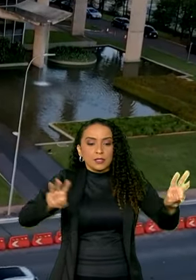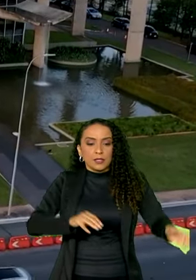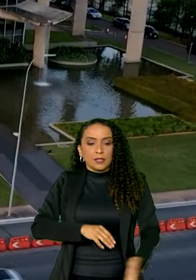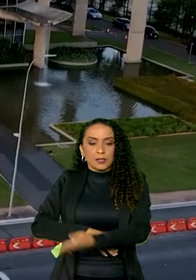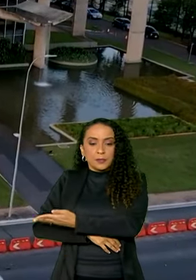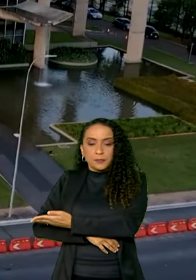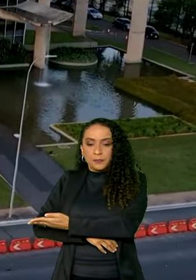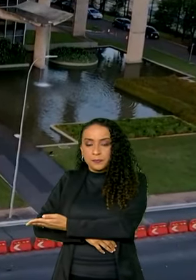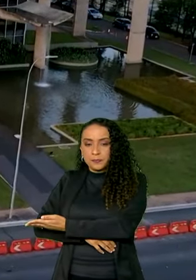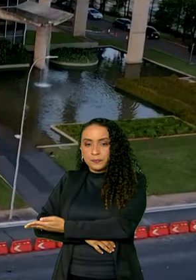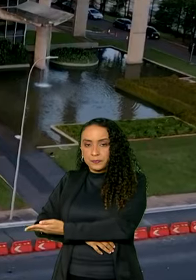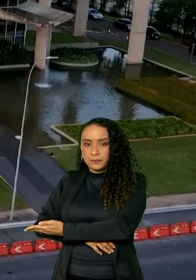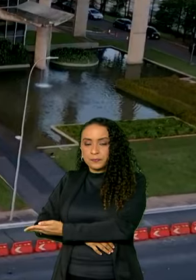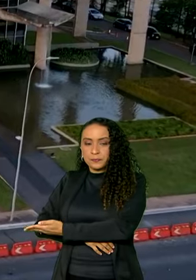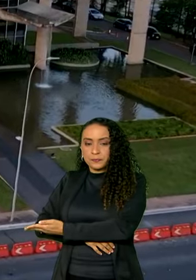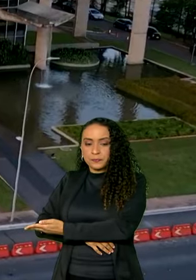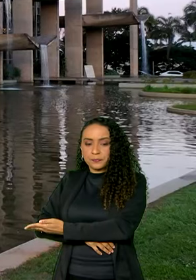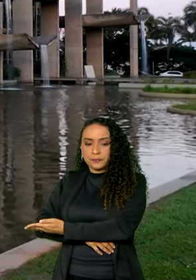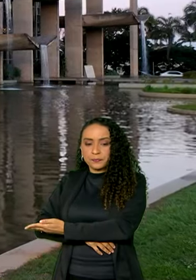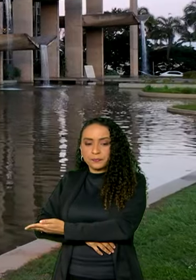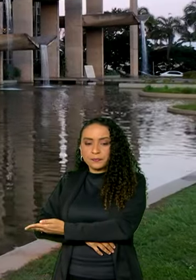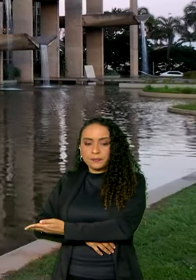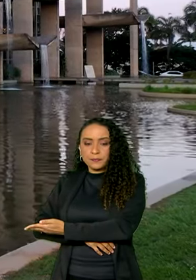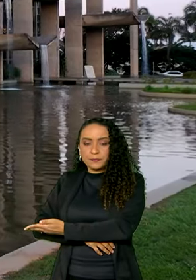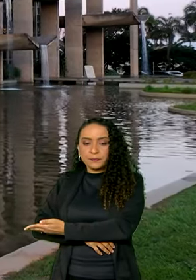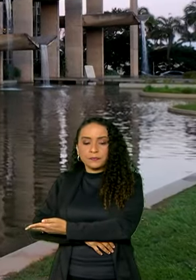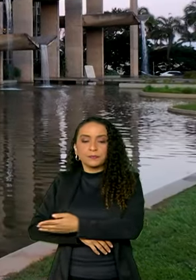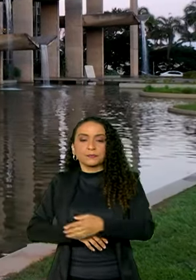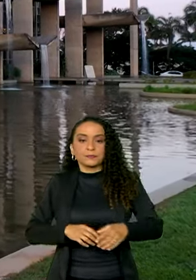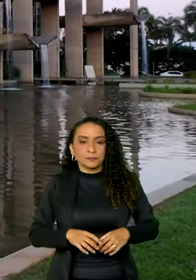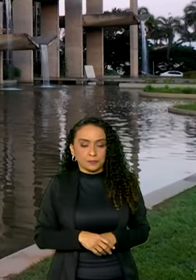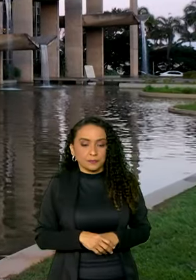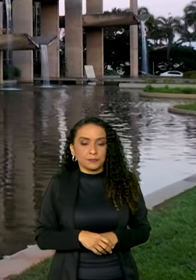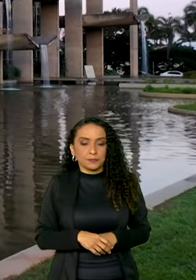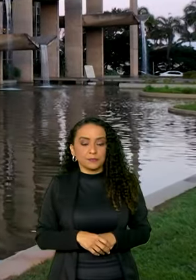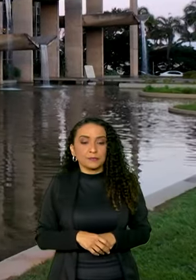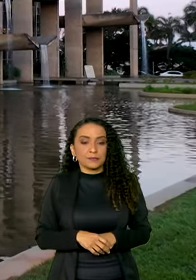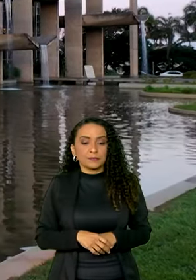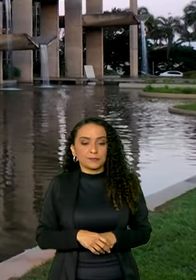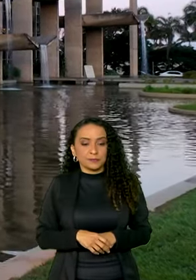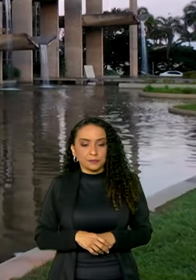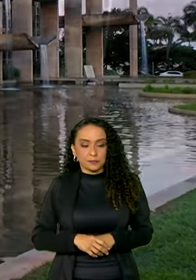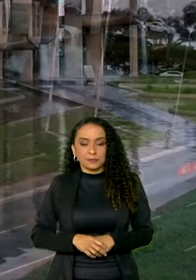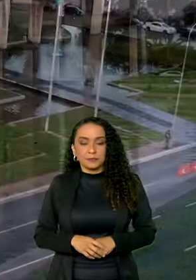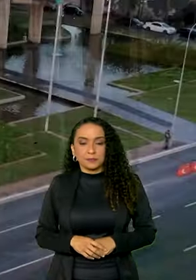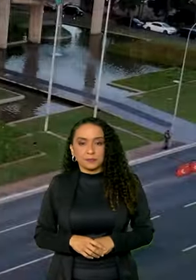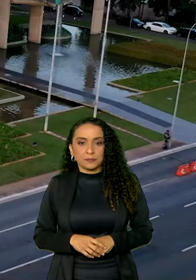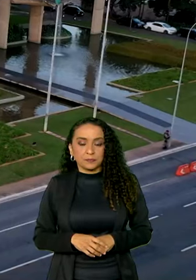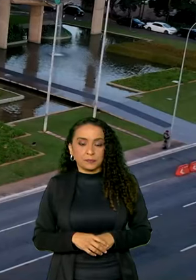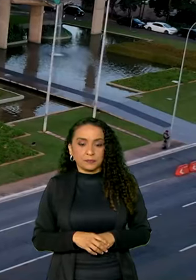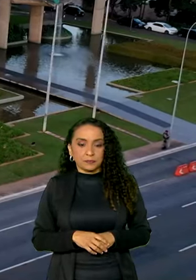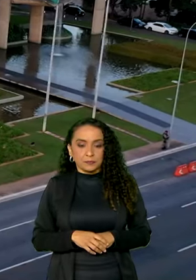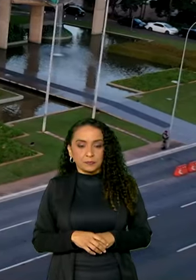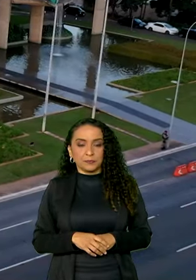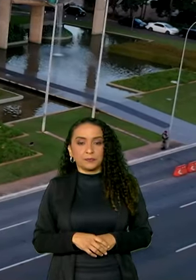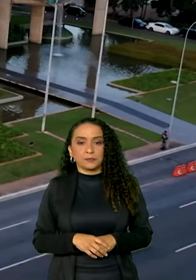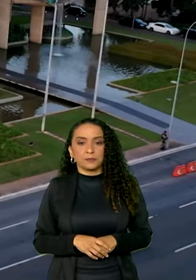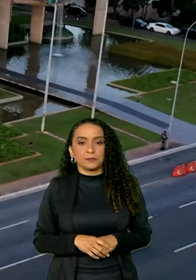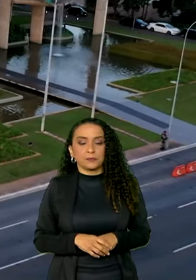Ministério da Justiça e Segurança Pública na internet, www.gov